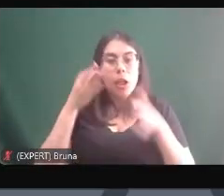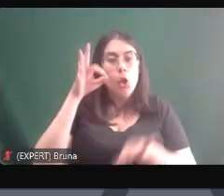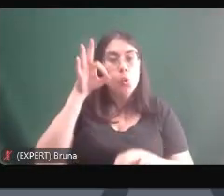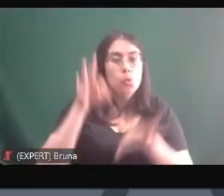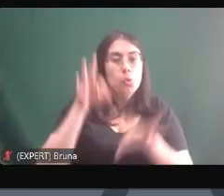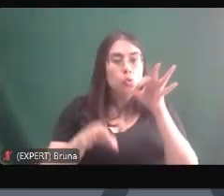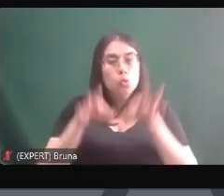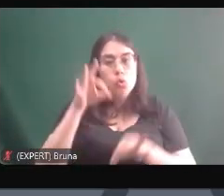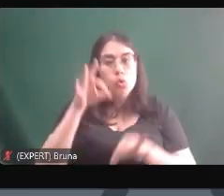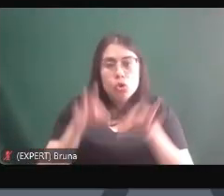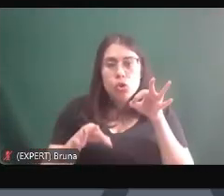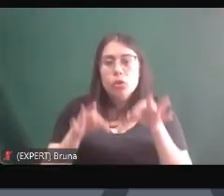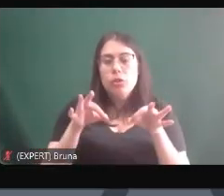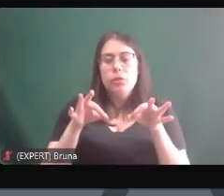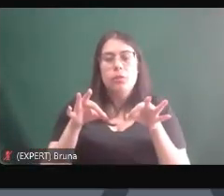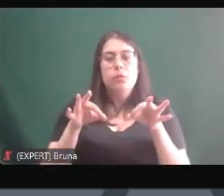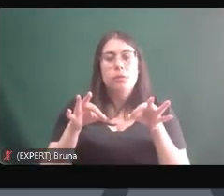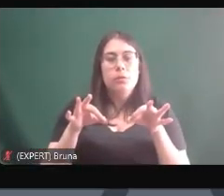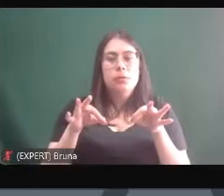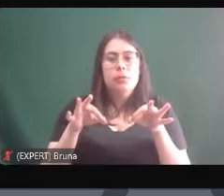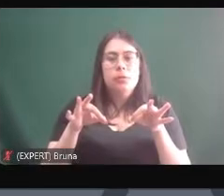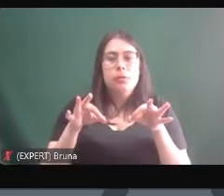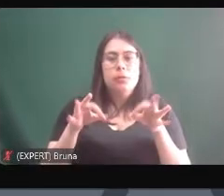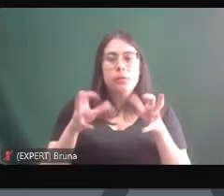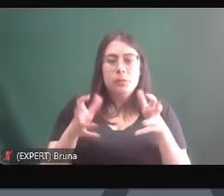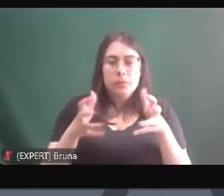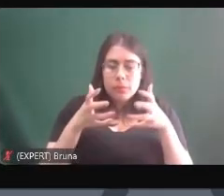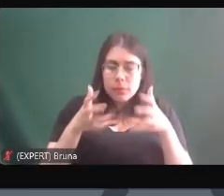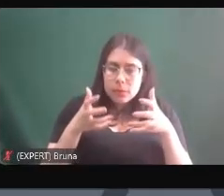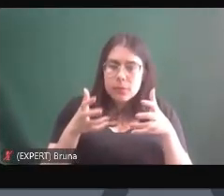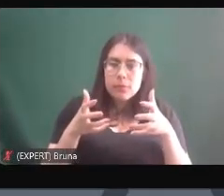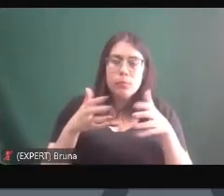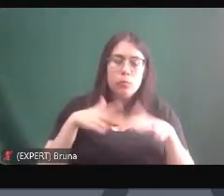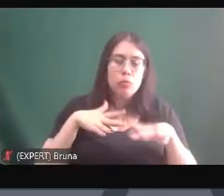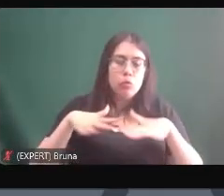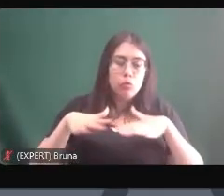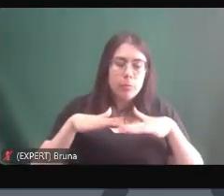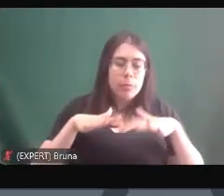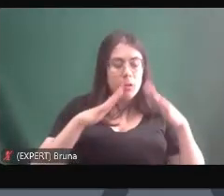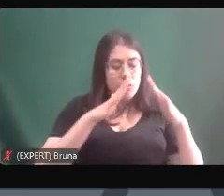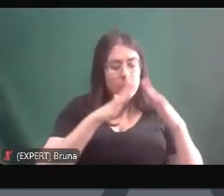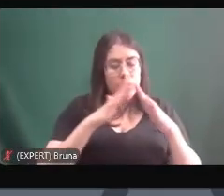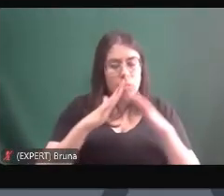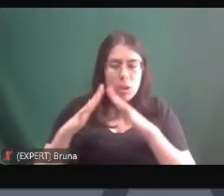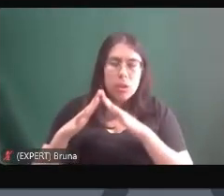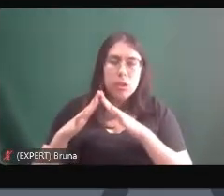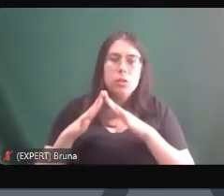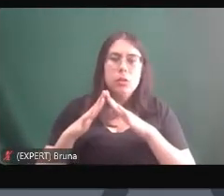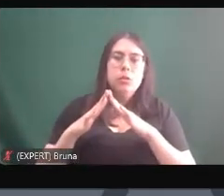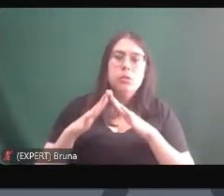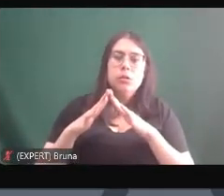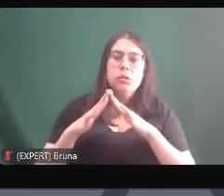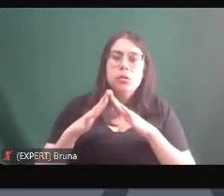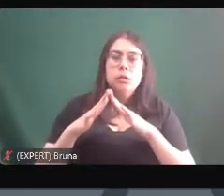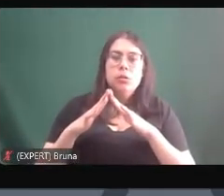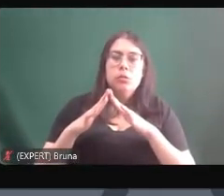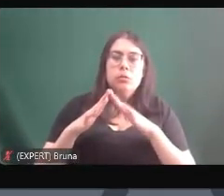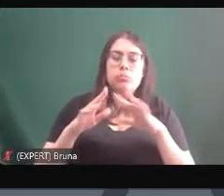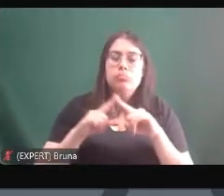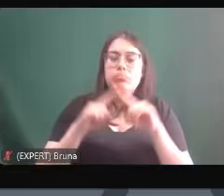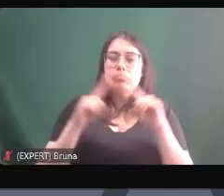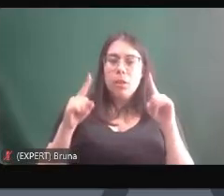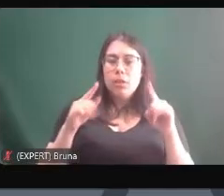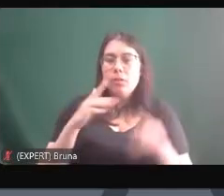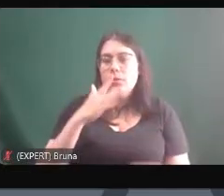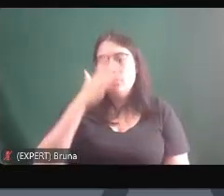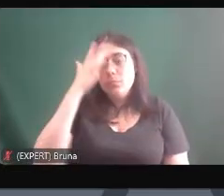com o novo sindicalismo convivendo com os movimentos de habitação convivendo com os movimentos de moradia mas os justiceiros